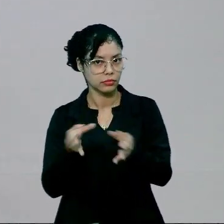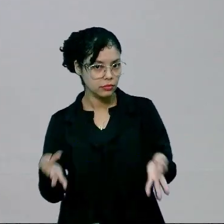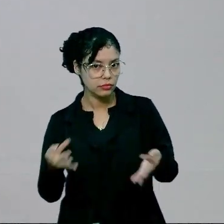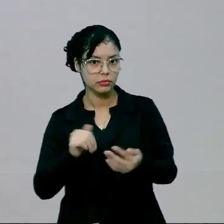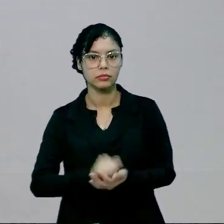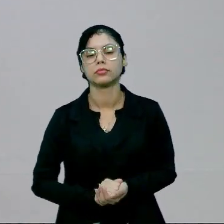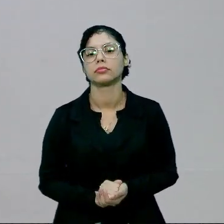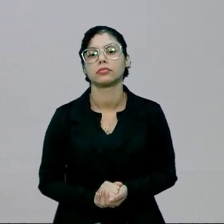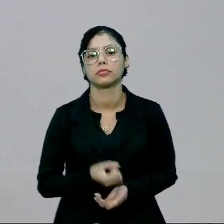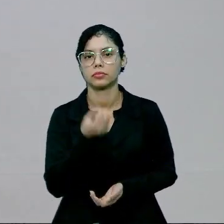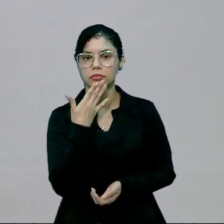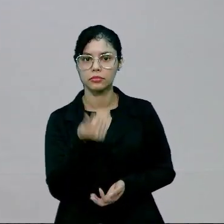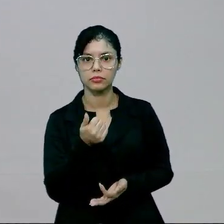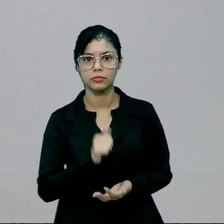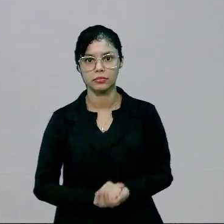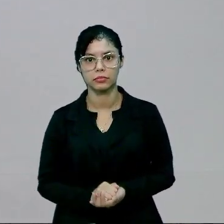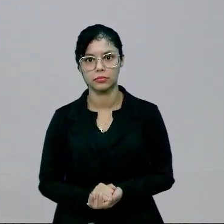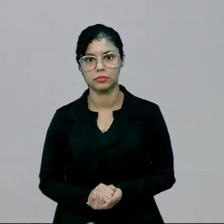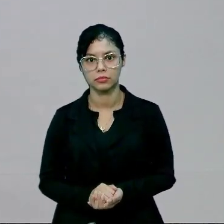simples. Tudo bem?